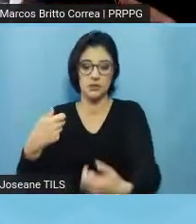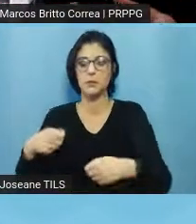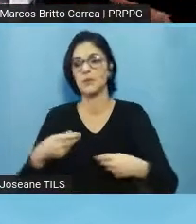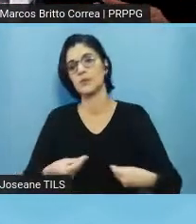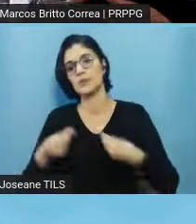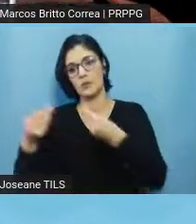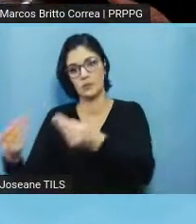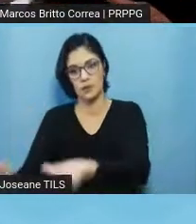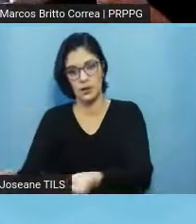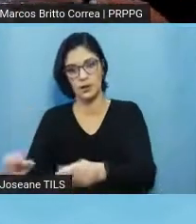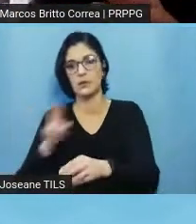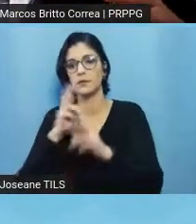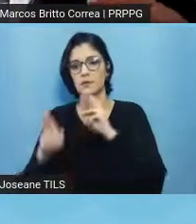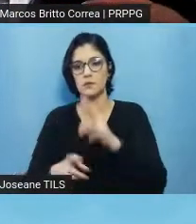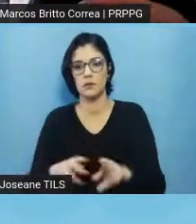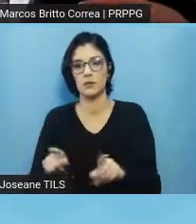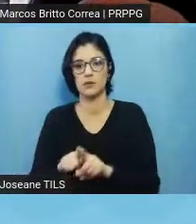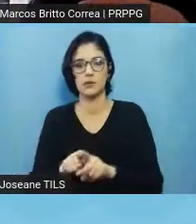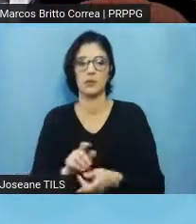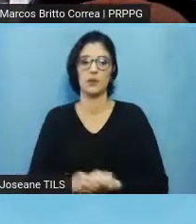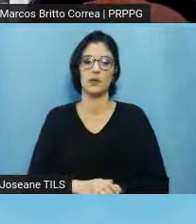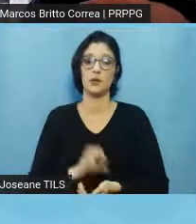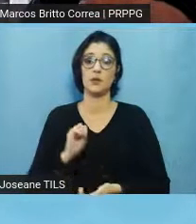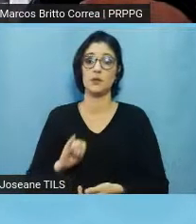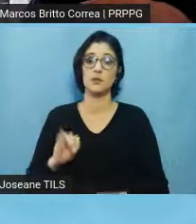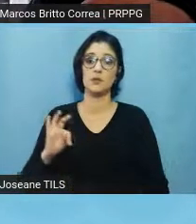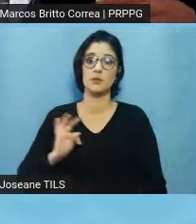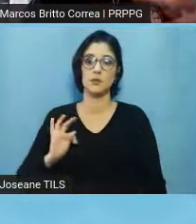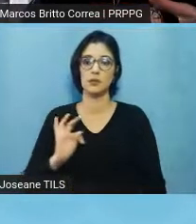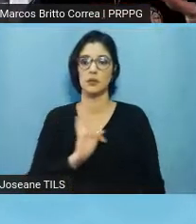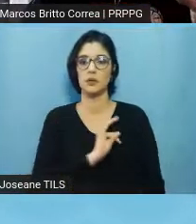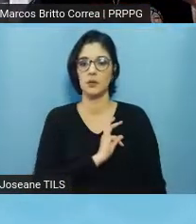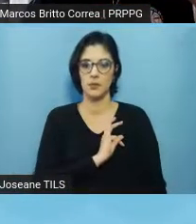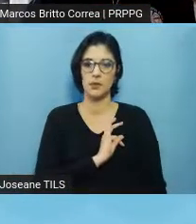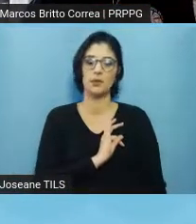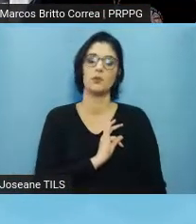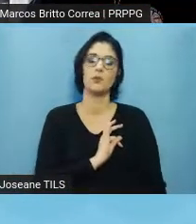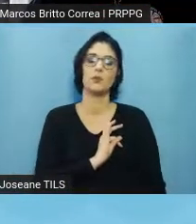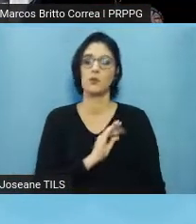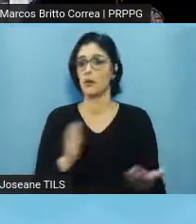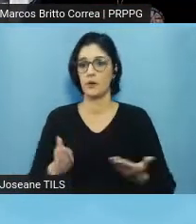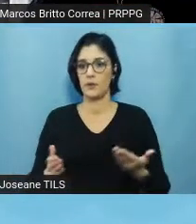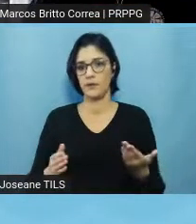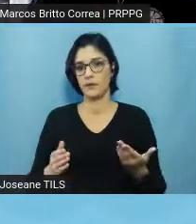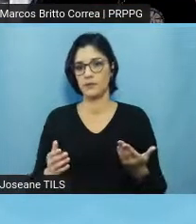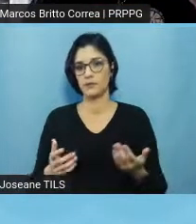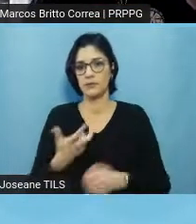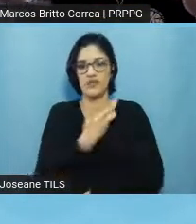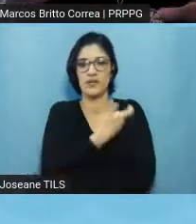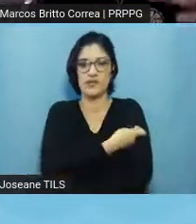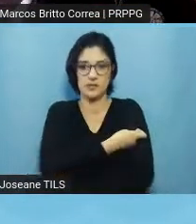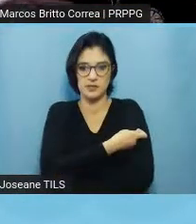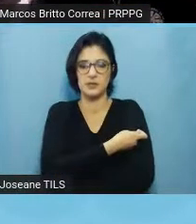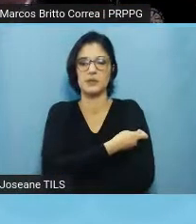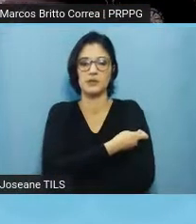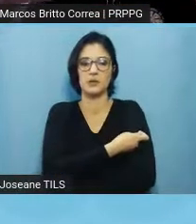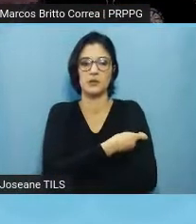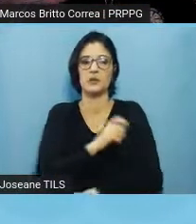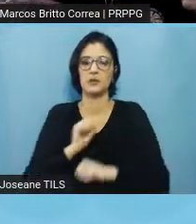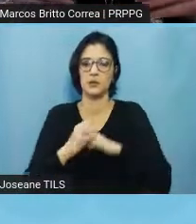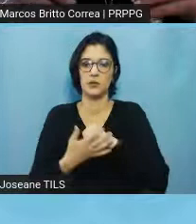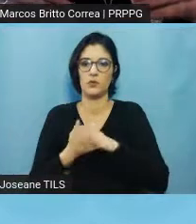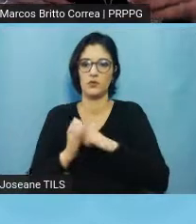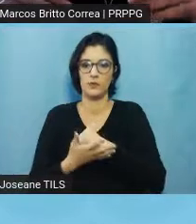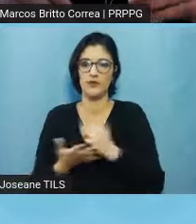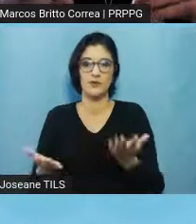tratamentos, ele tem que ter garantido o fornecimento do tratamento, por exemplo, agora, um exemplo clássico das vacinas de COVID, né, tá tudo